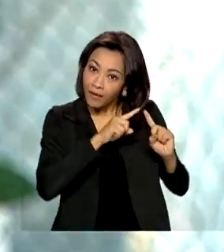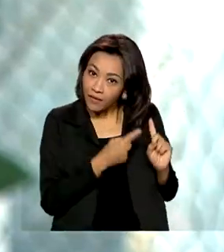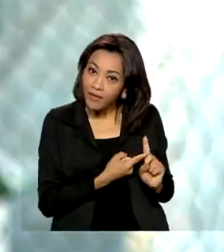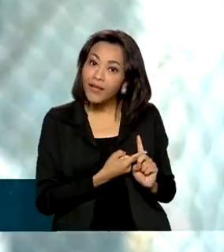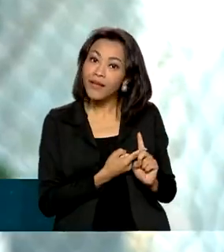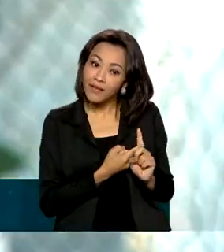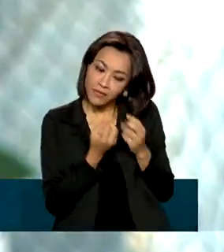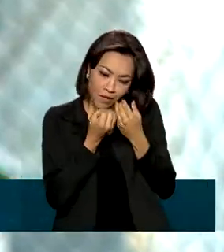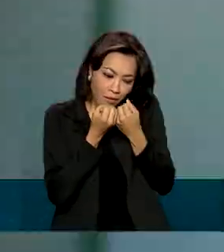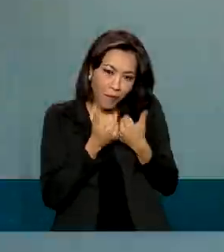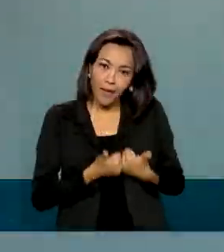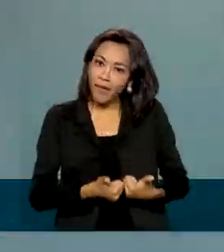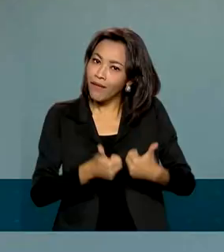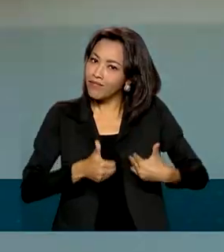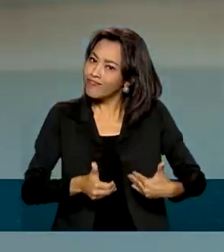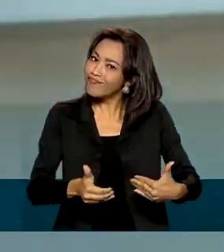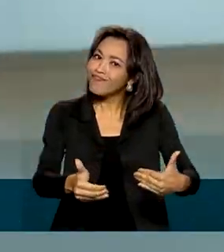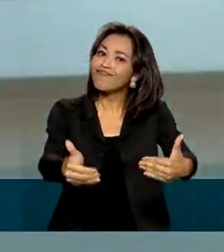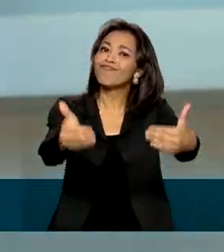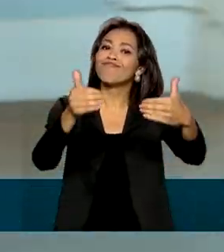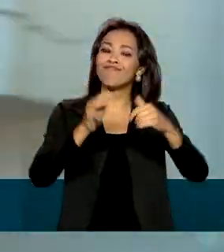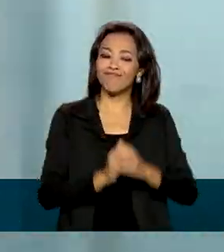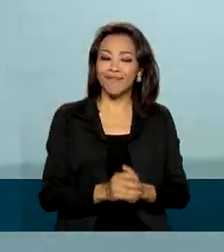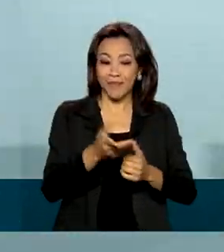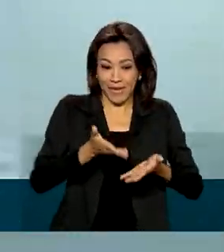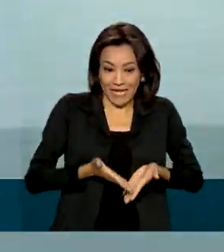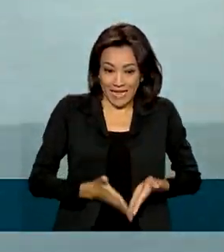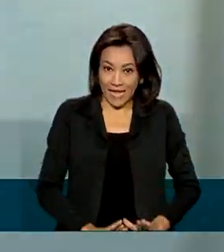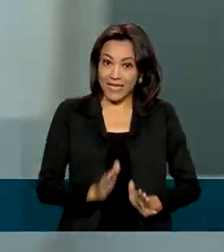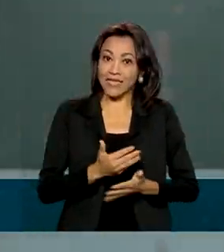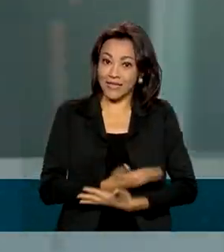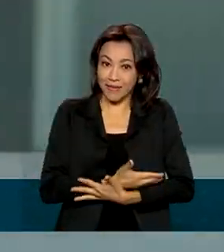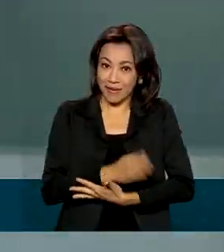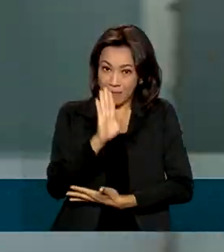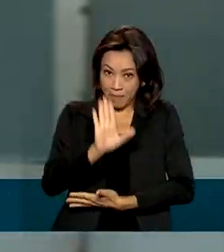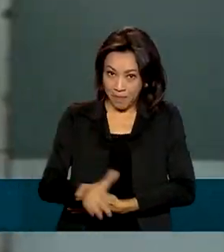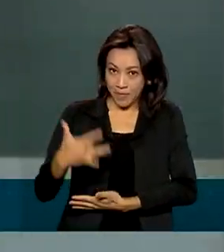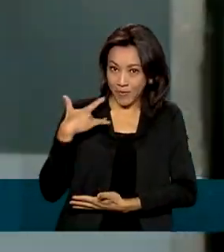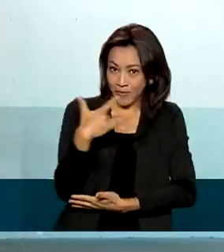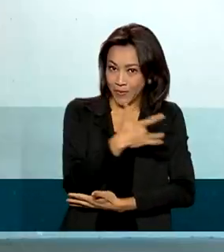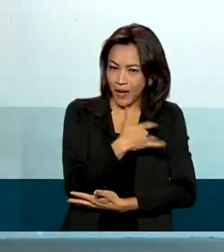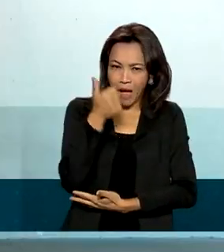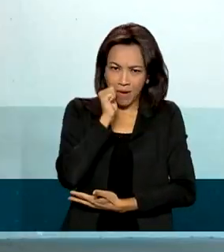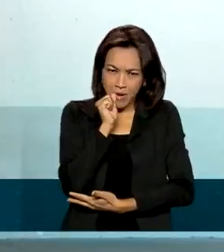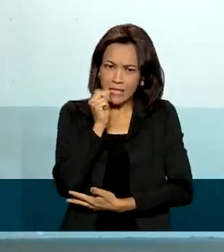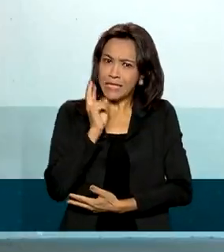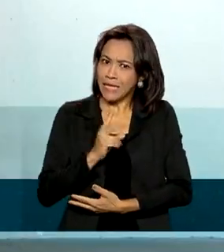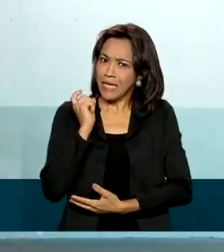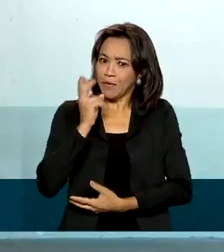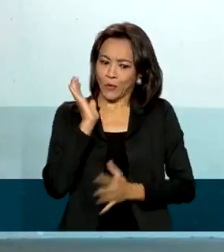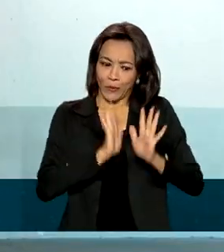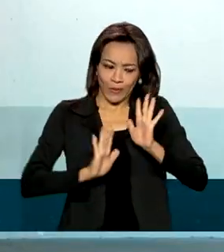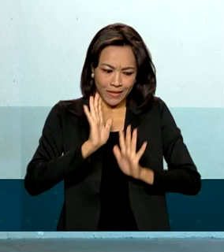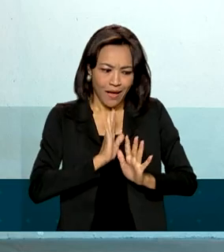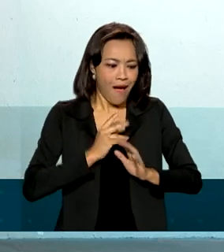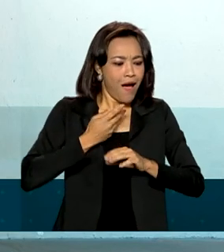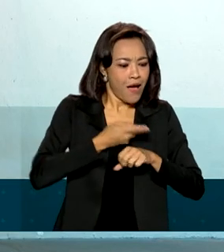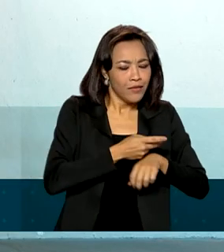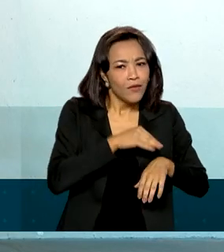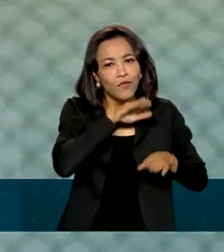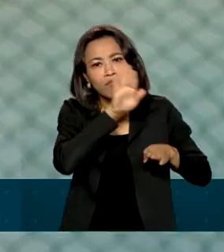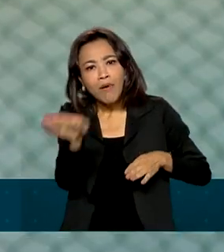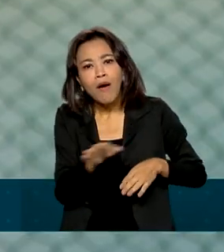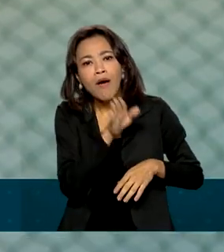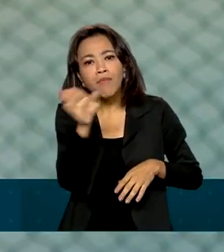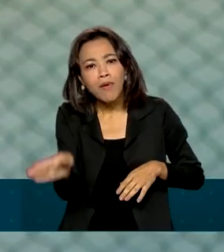corre tranquila. Para que Maria Alice nasça bem, a mamãe não descuidou, fez todas as consultas do pré